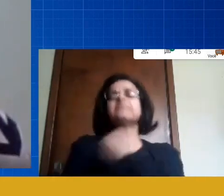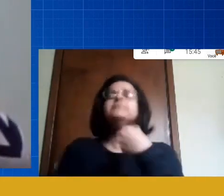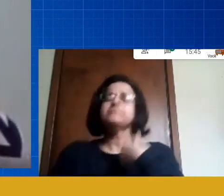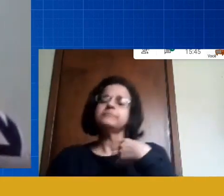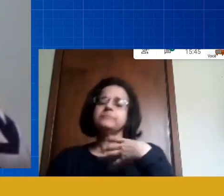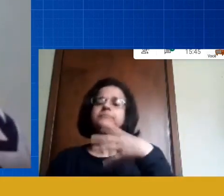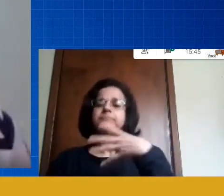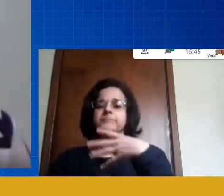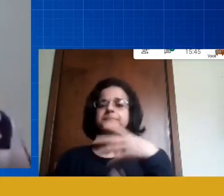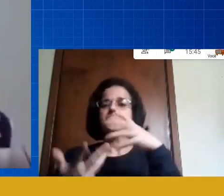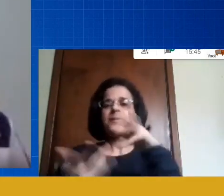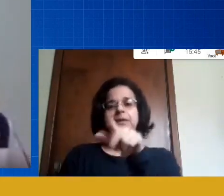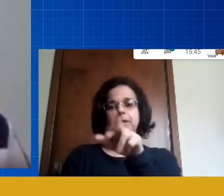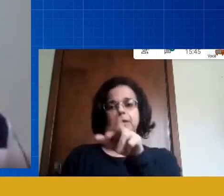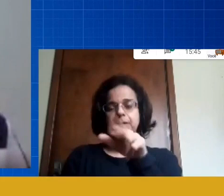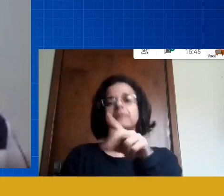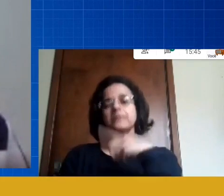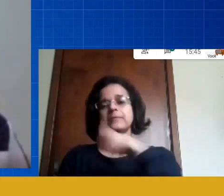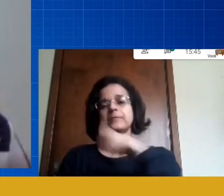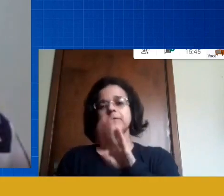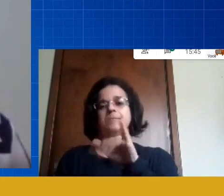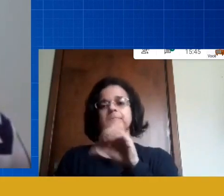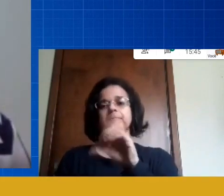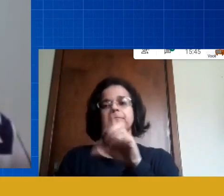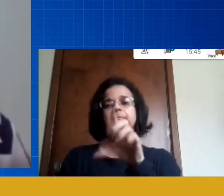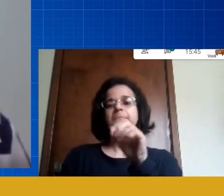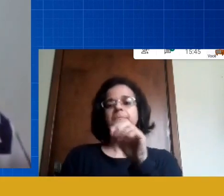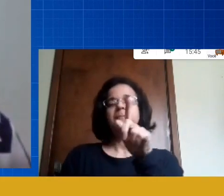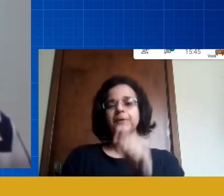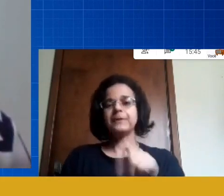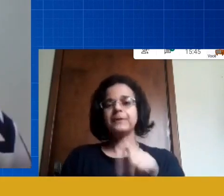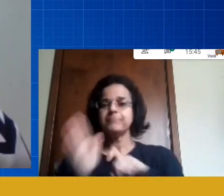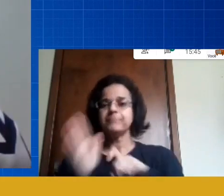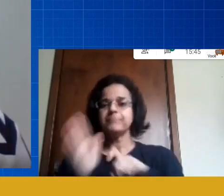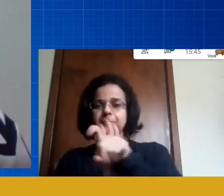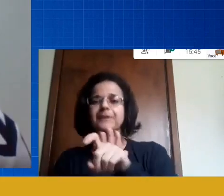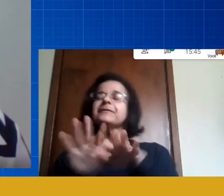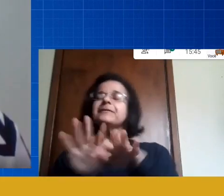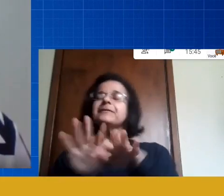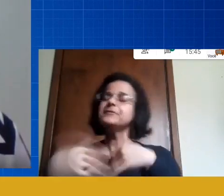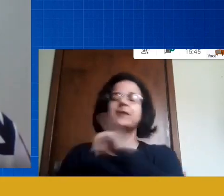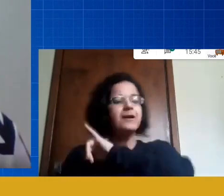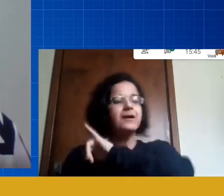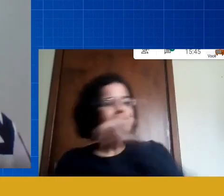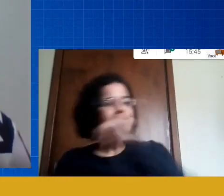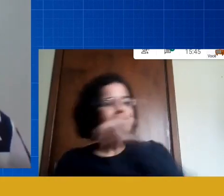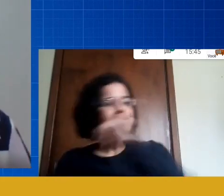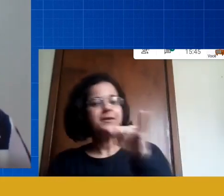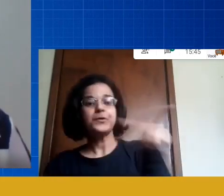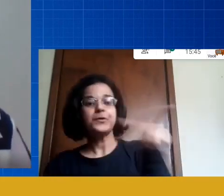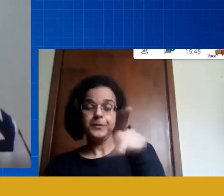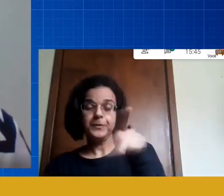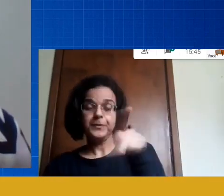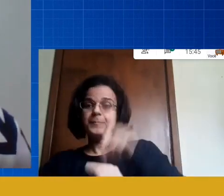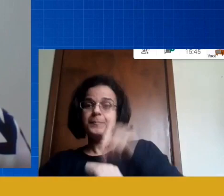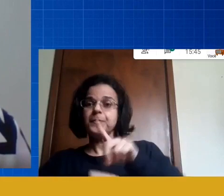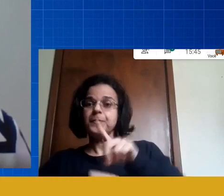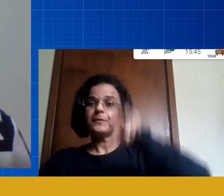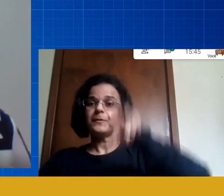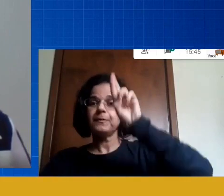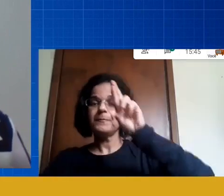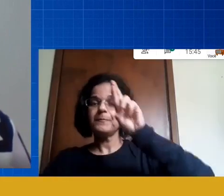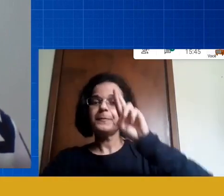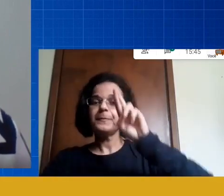ambiente dela e ela fala Adriana meu professor do doutorado ele tem colocado se a gente se comportar